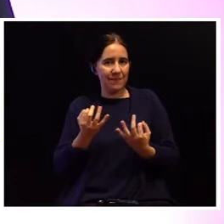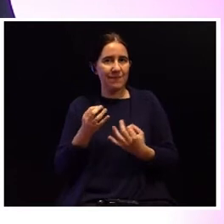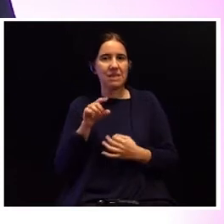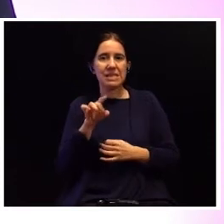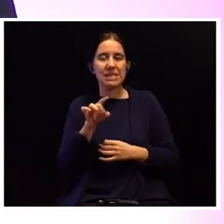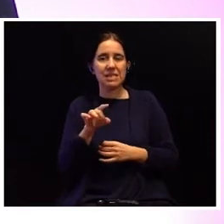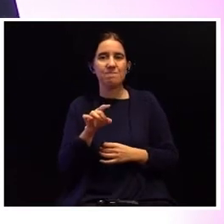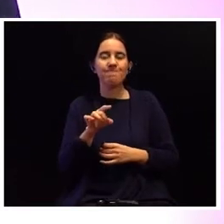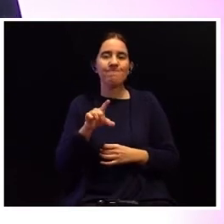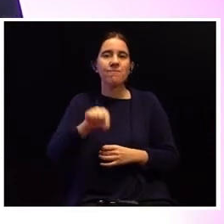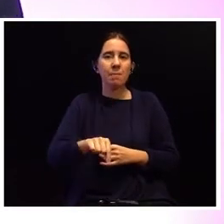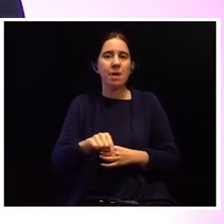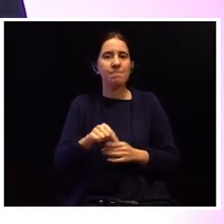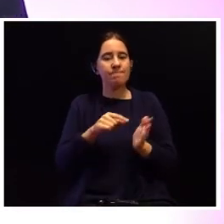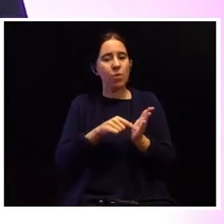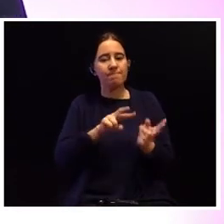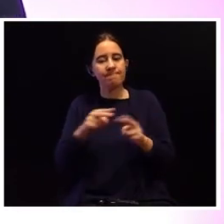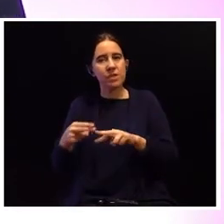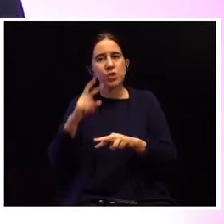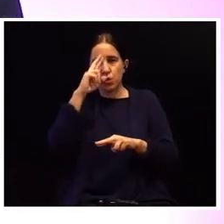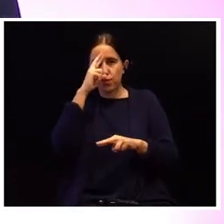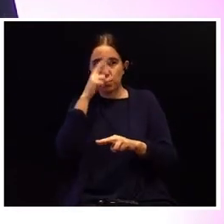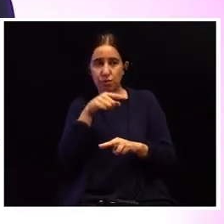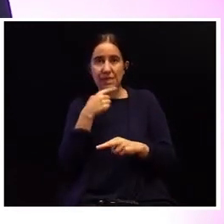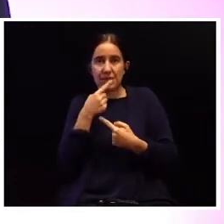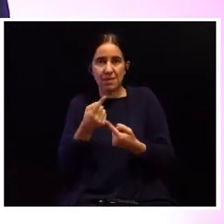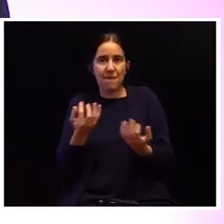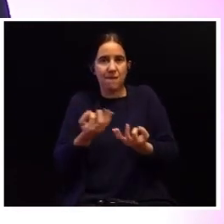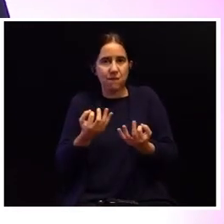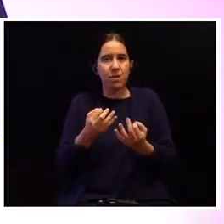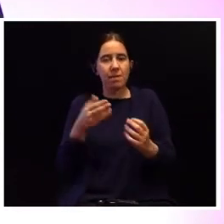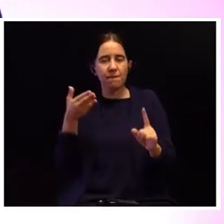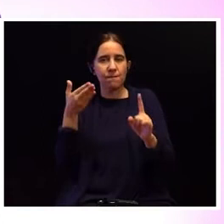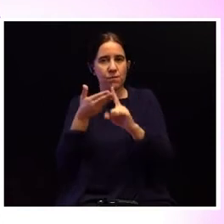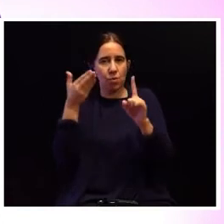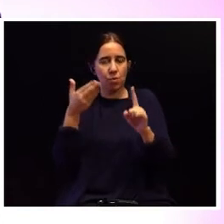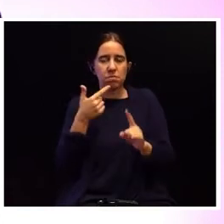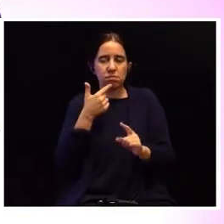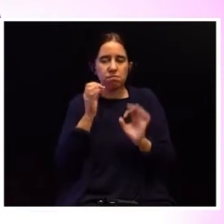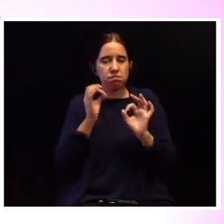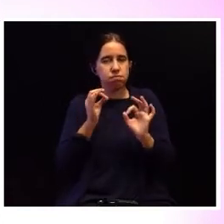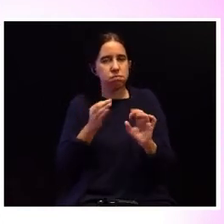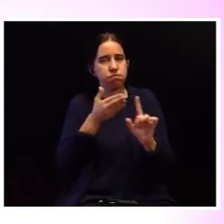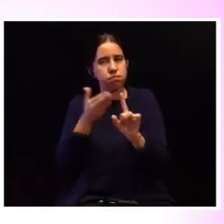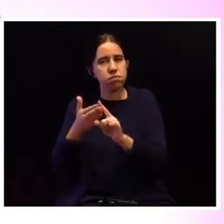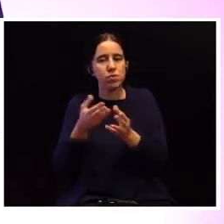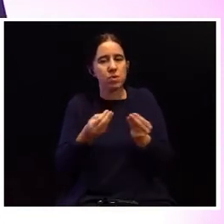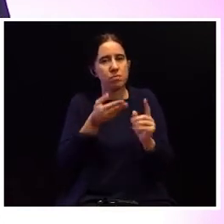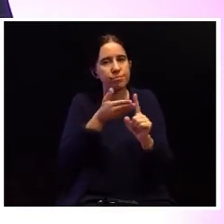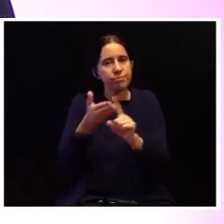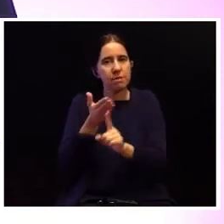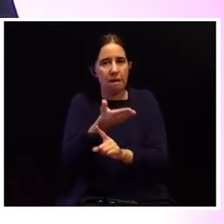aqui também a tradução do esforço que eles representam e do foco muito concreto em soluções concretas.